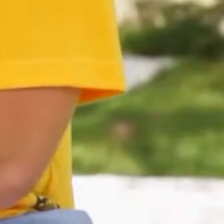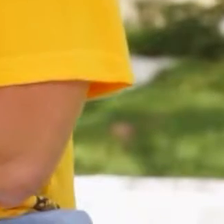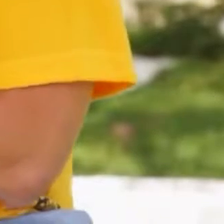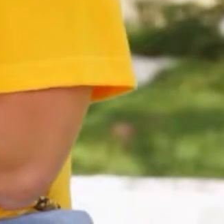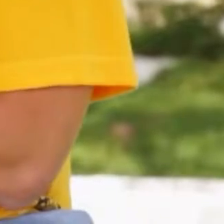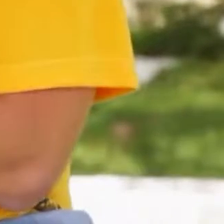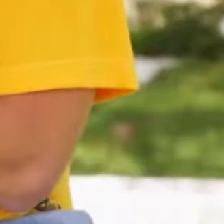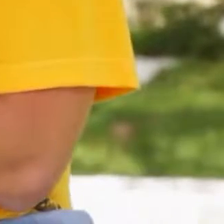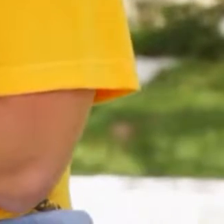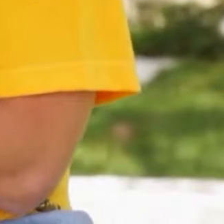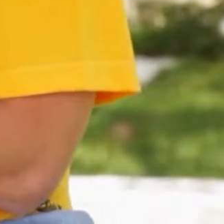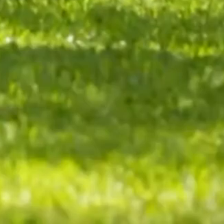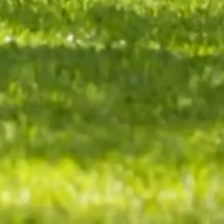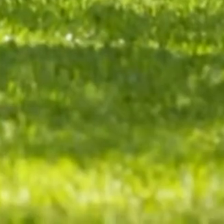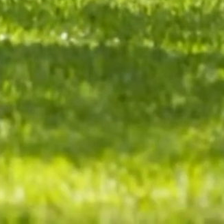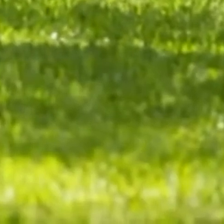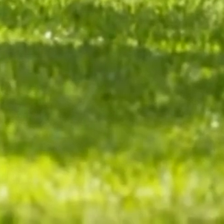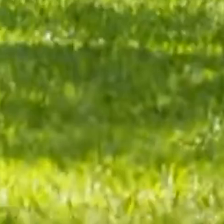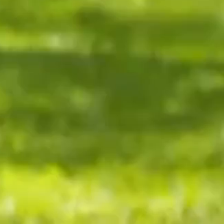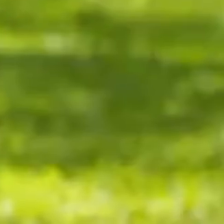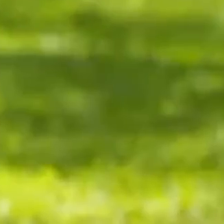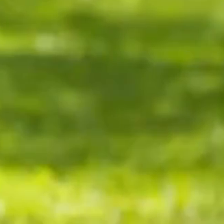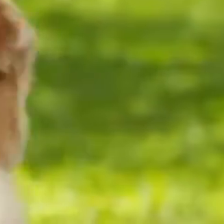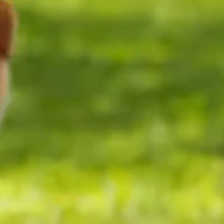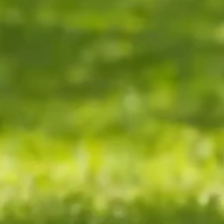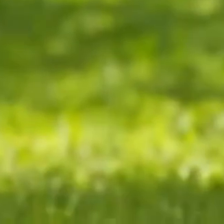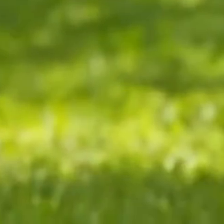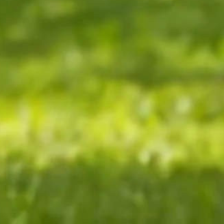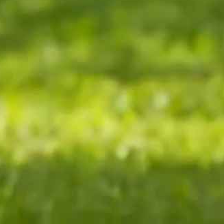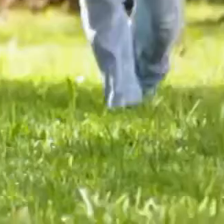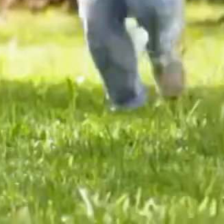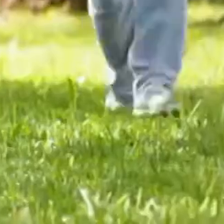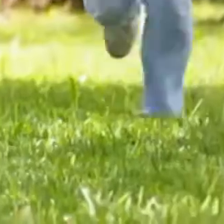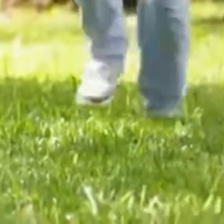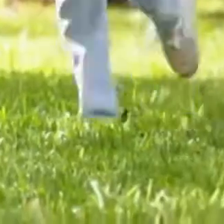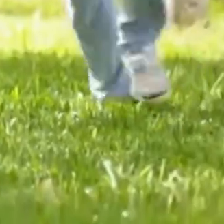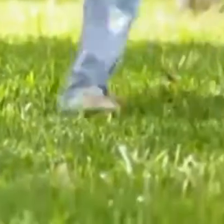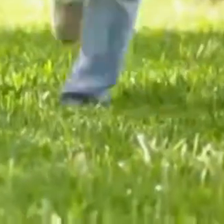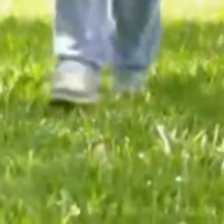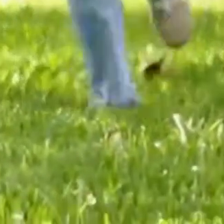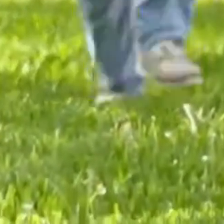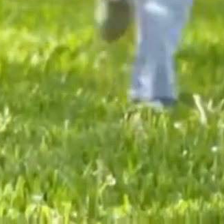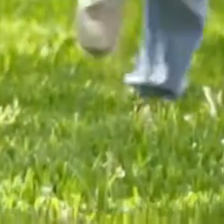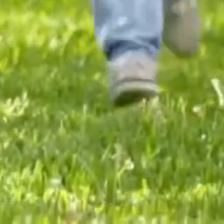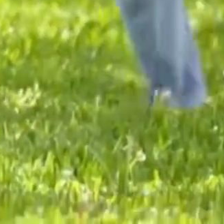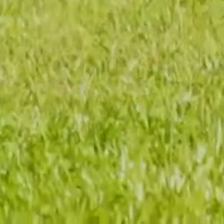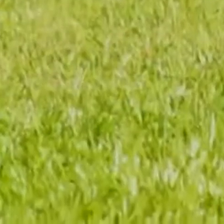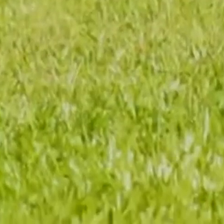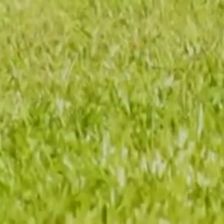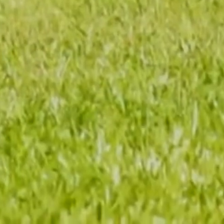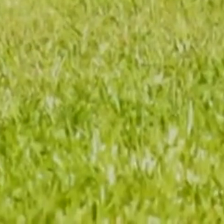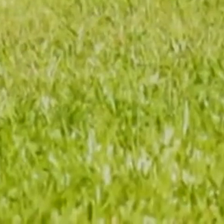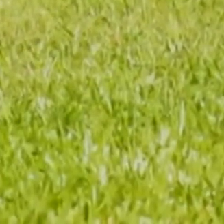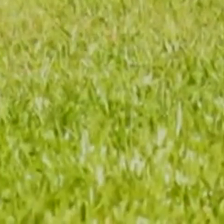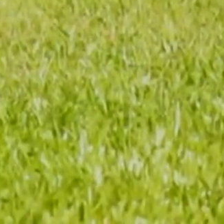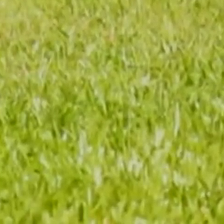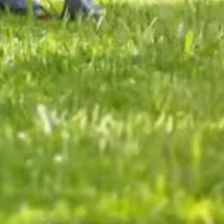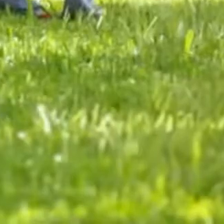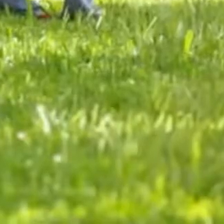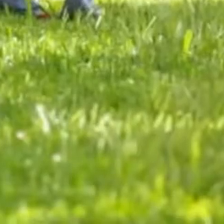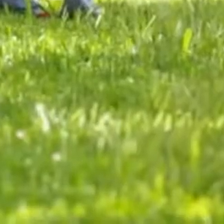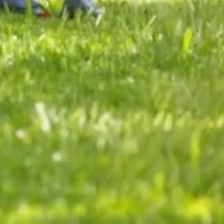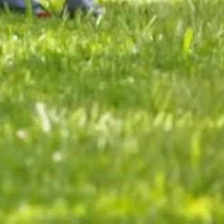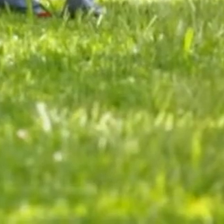Já pensou em castrar seu pet? A castração em fêmeas, além de evitar diversas doenças, se realizada antes do primeiro cio,